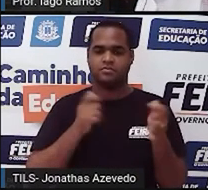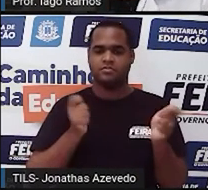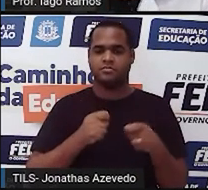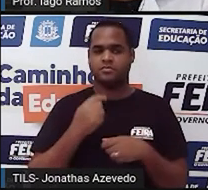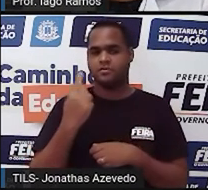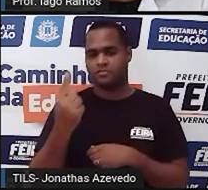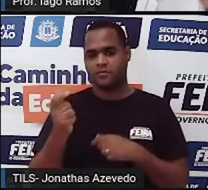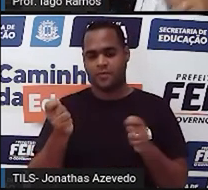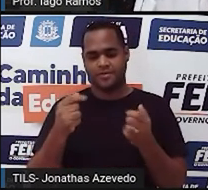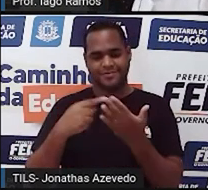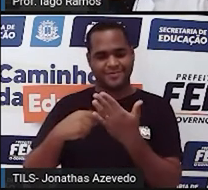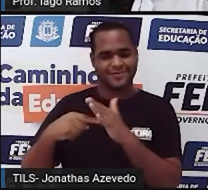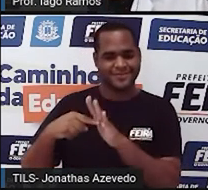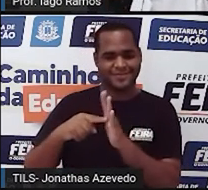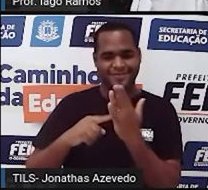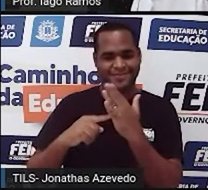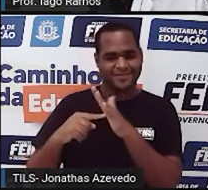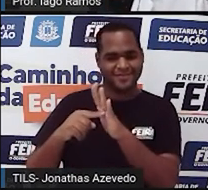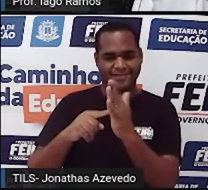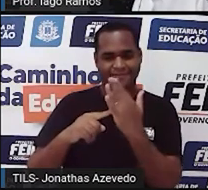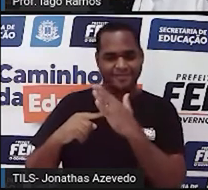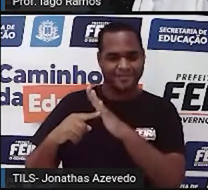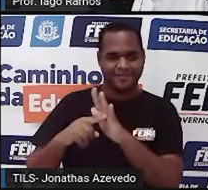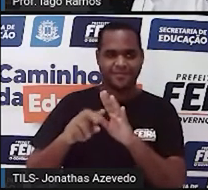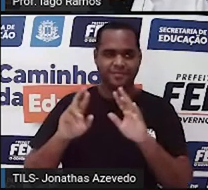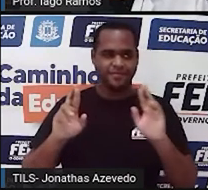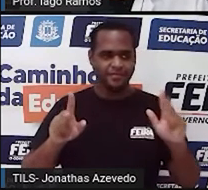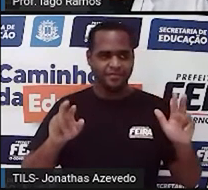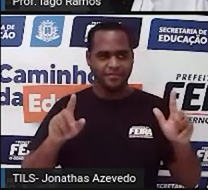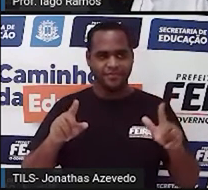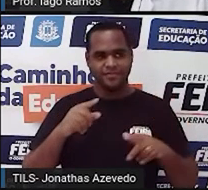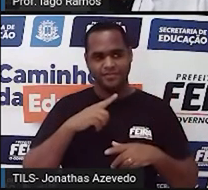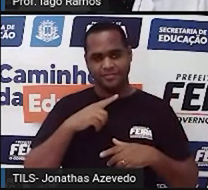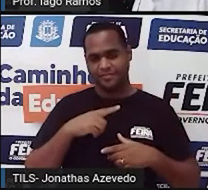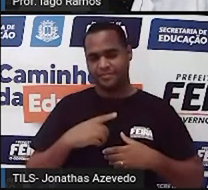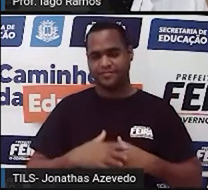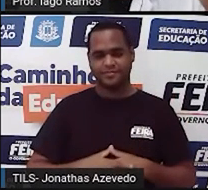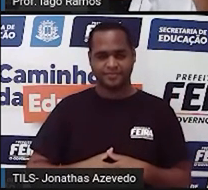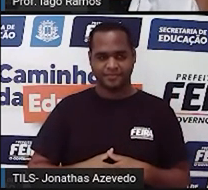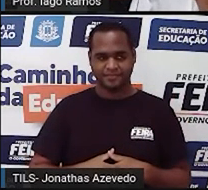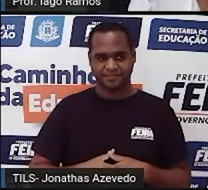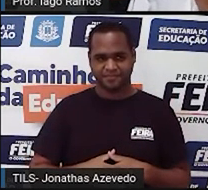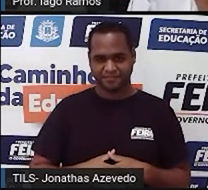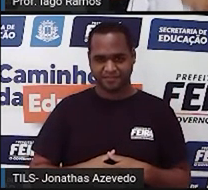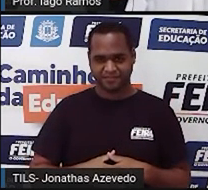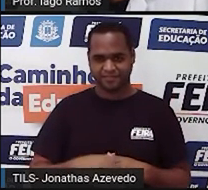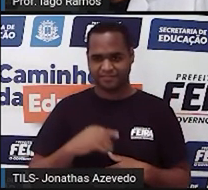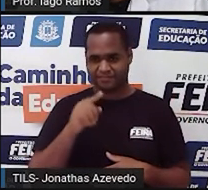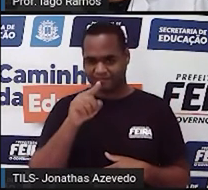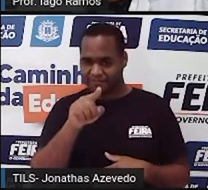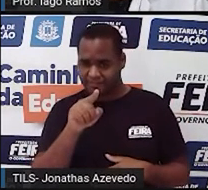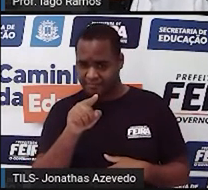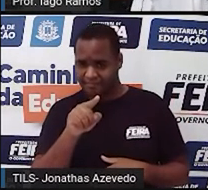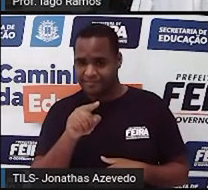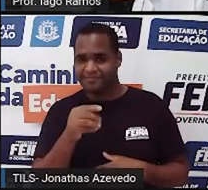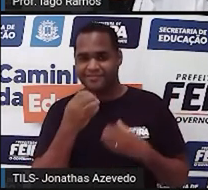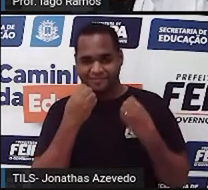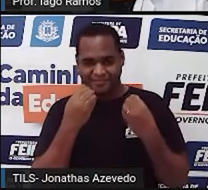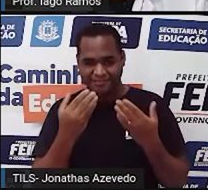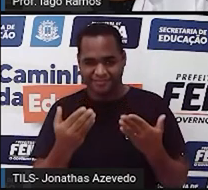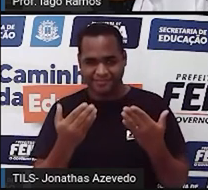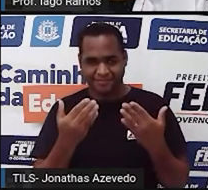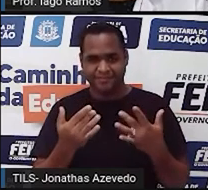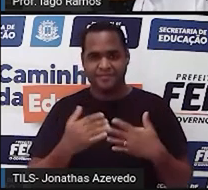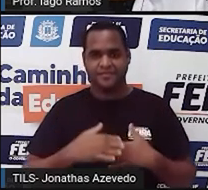outra. Apesar de serem inversas. Tá bom? Então, vamos lá. Ei, você aí do outro lado. Olha